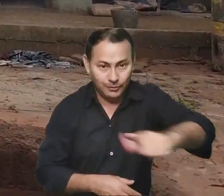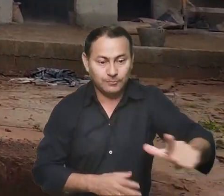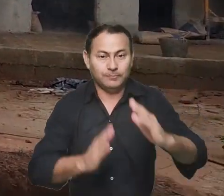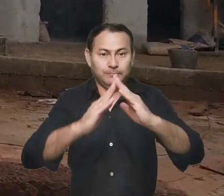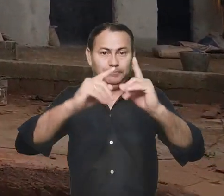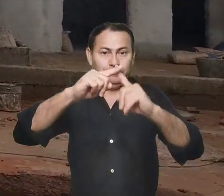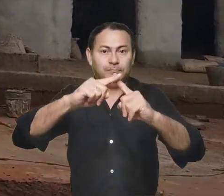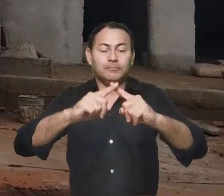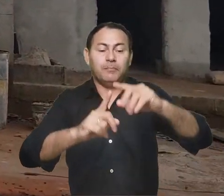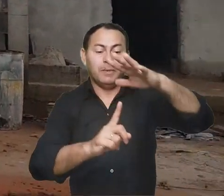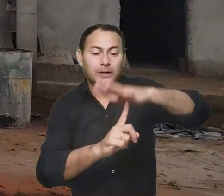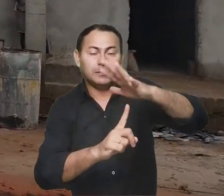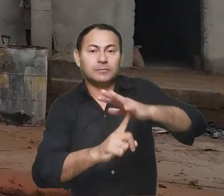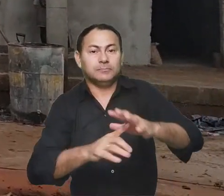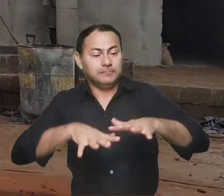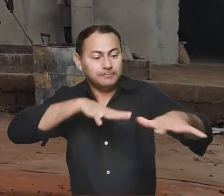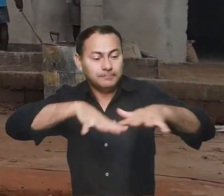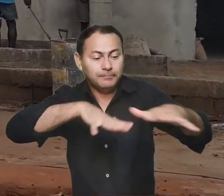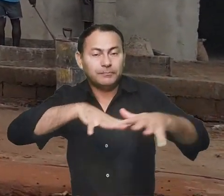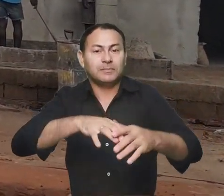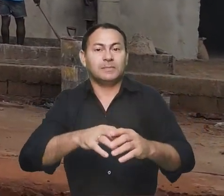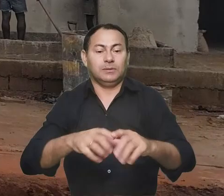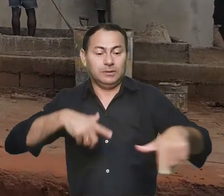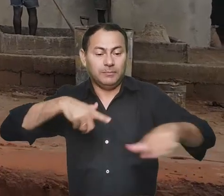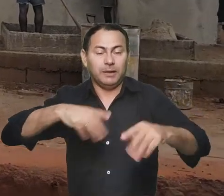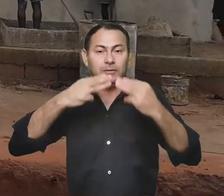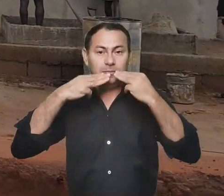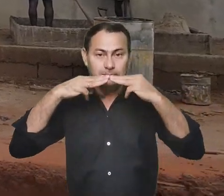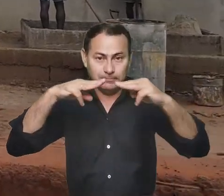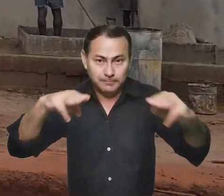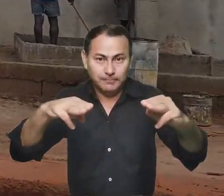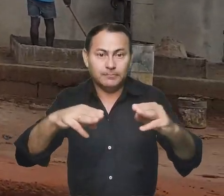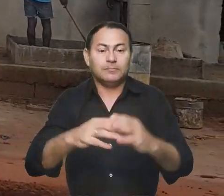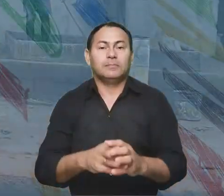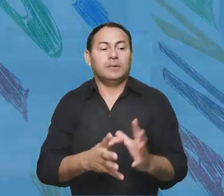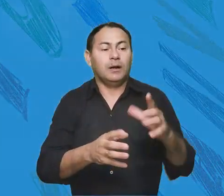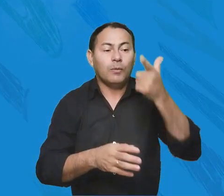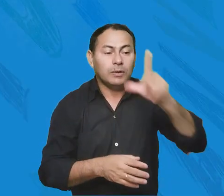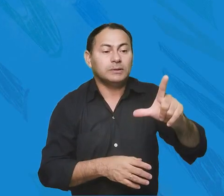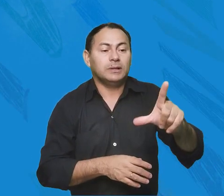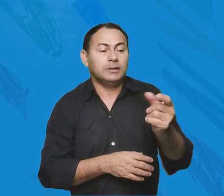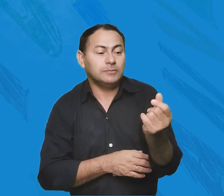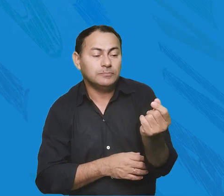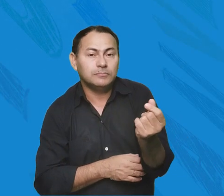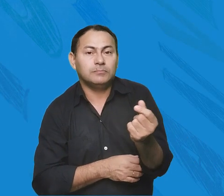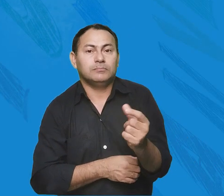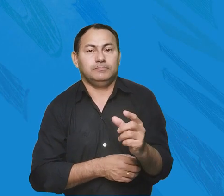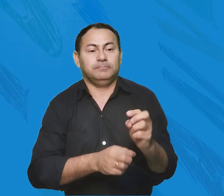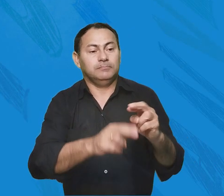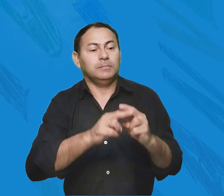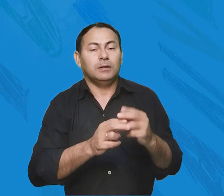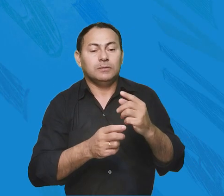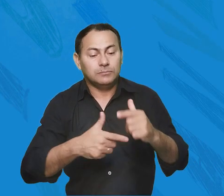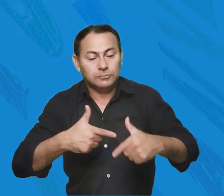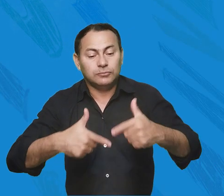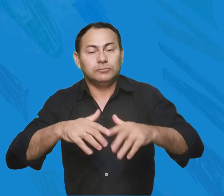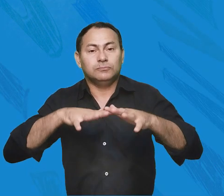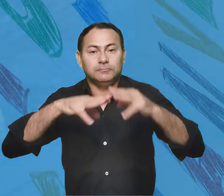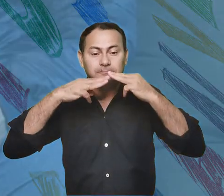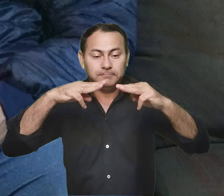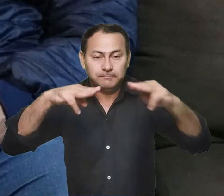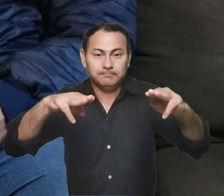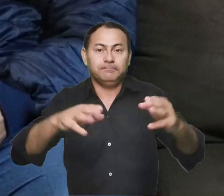mais uma vez, a Igreja do Paraná se mobilizou numa ação missionária para arrecadar os recursos financeiros.